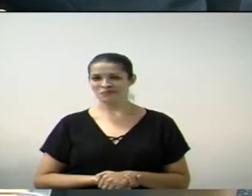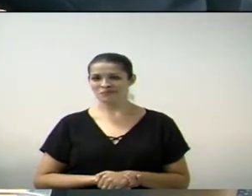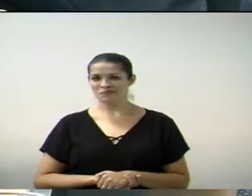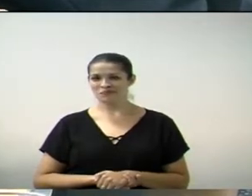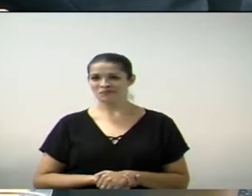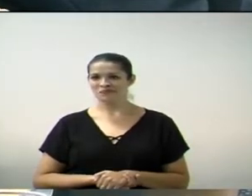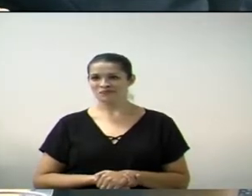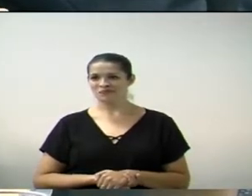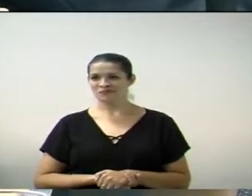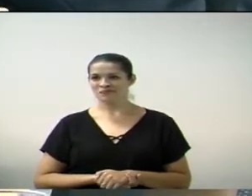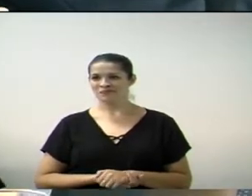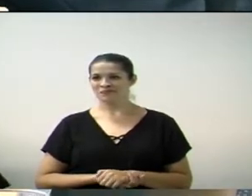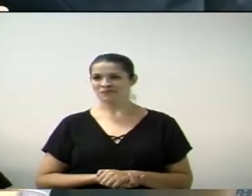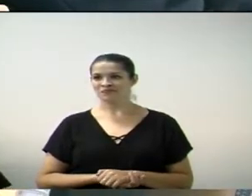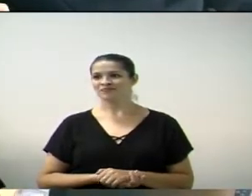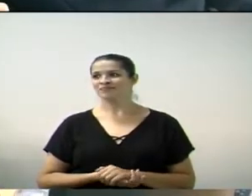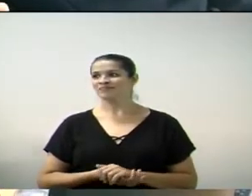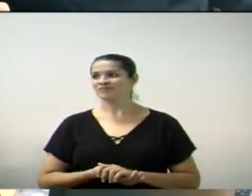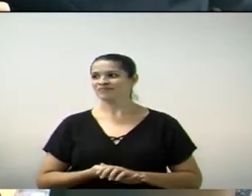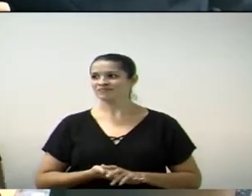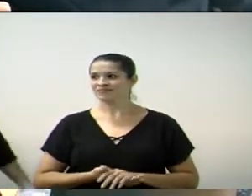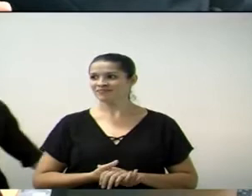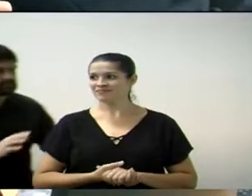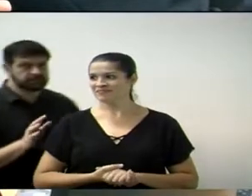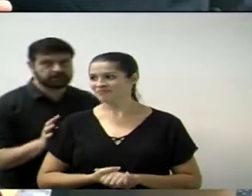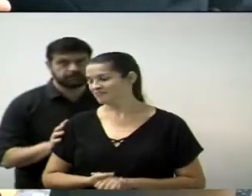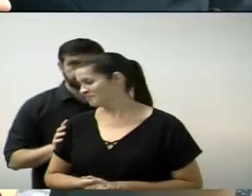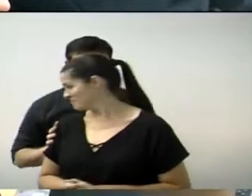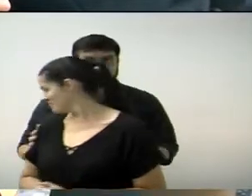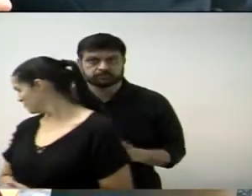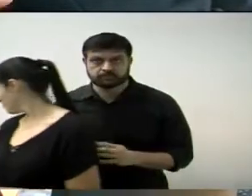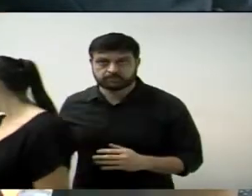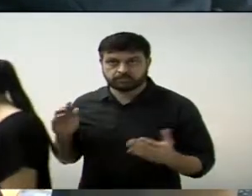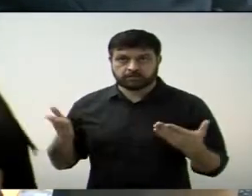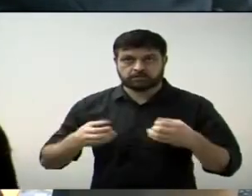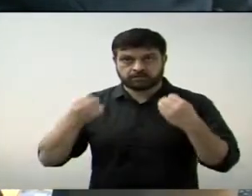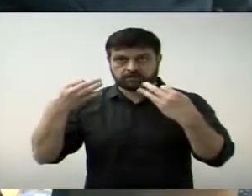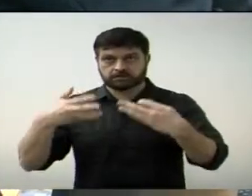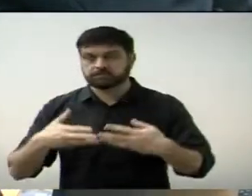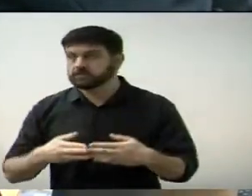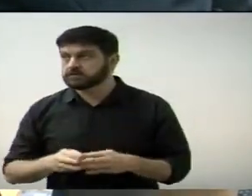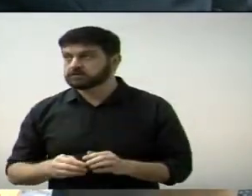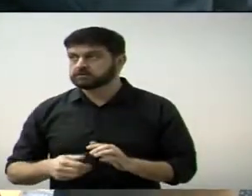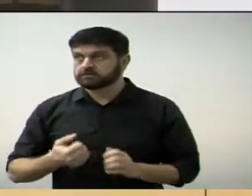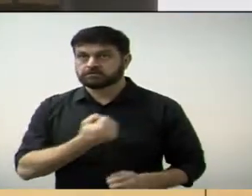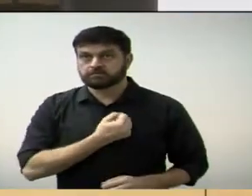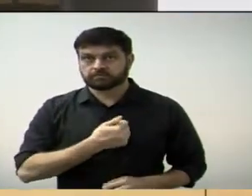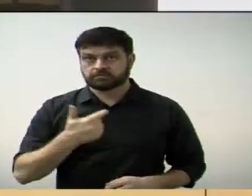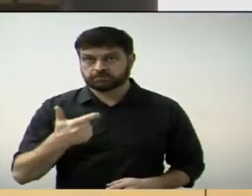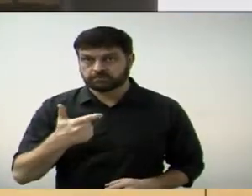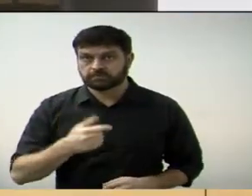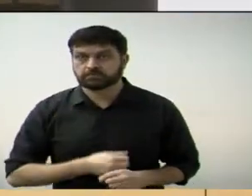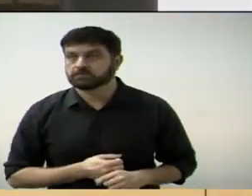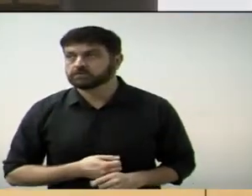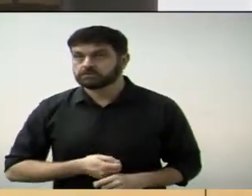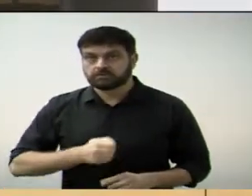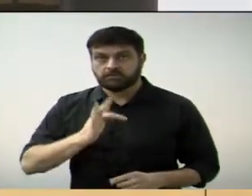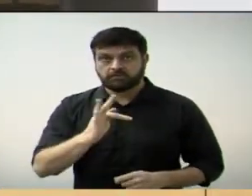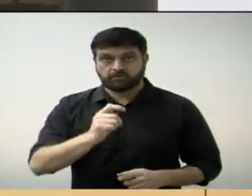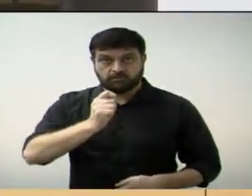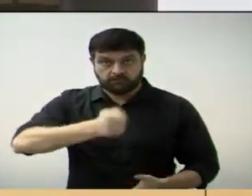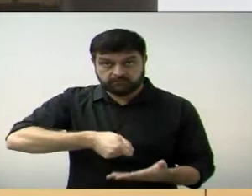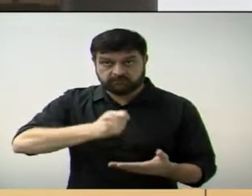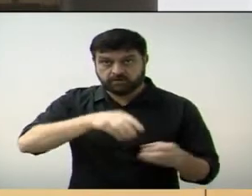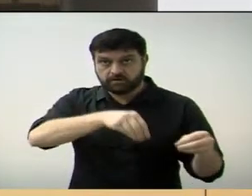imóvel pertencente ao município, a título gratuito e da outras providências. Em